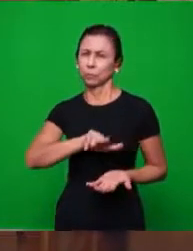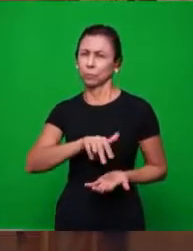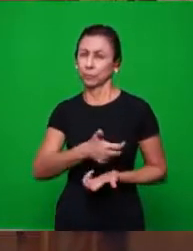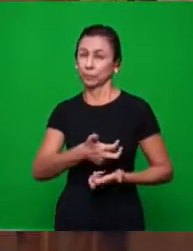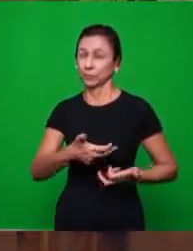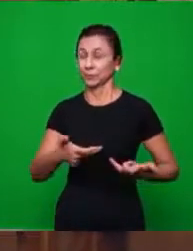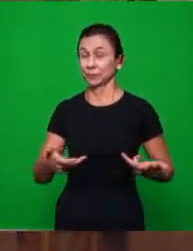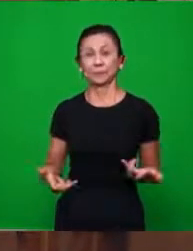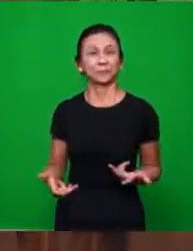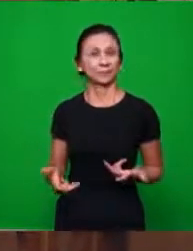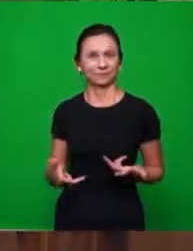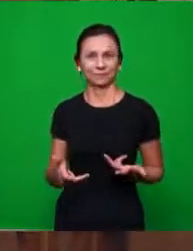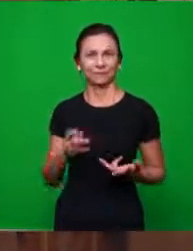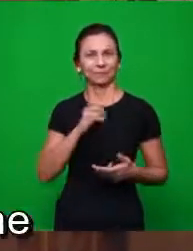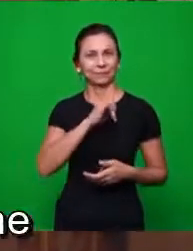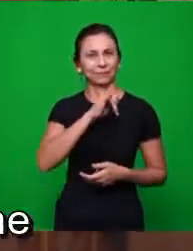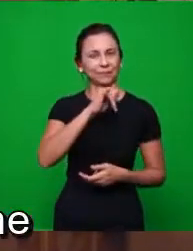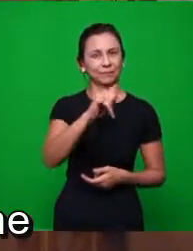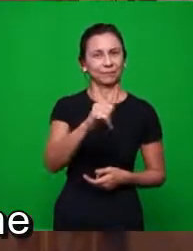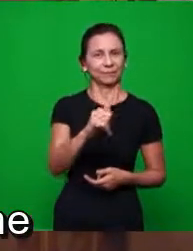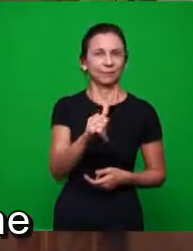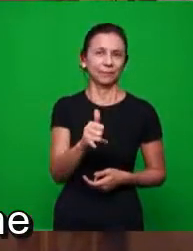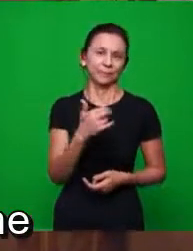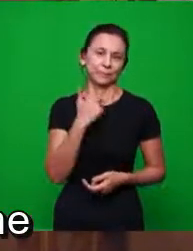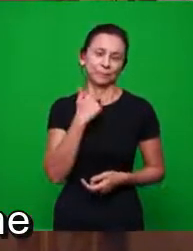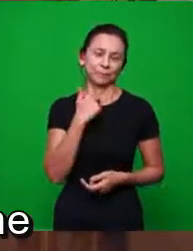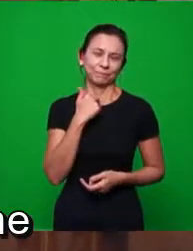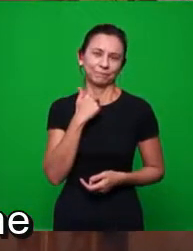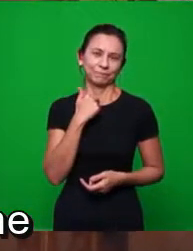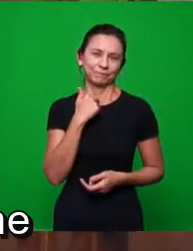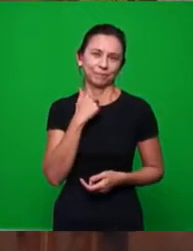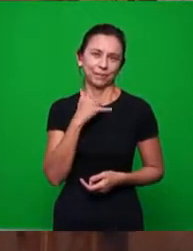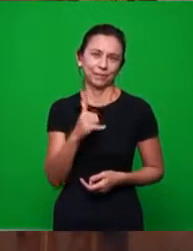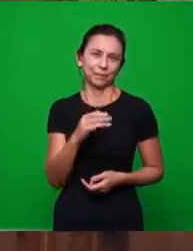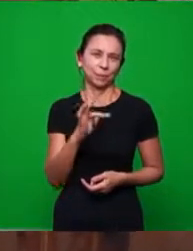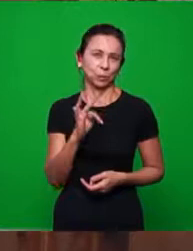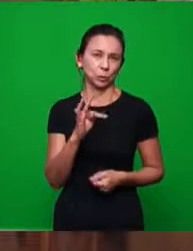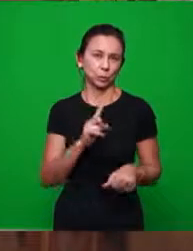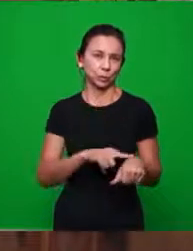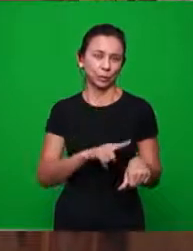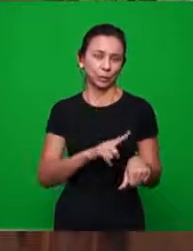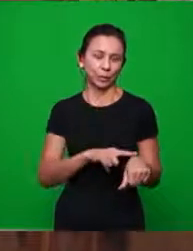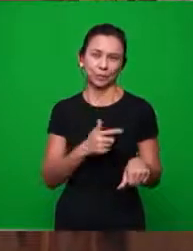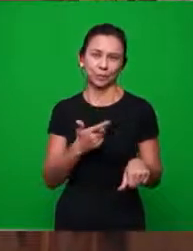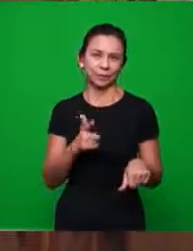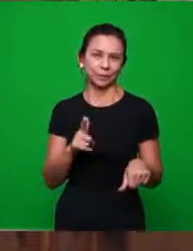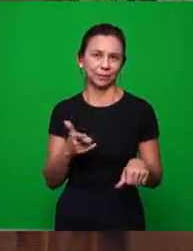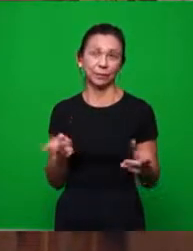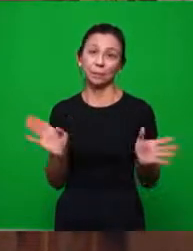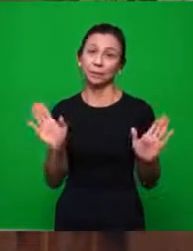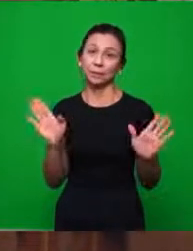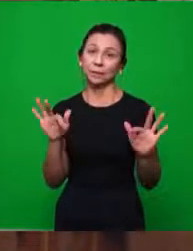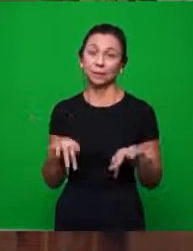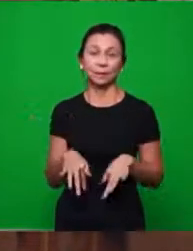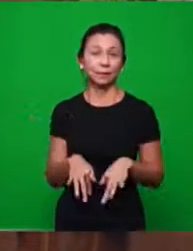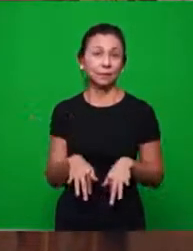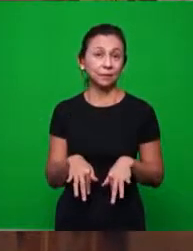dizer. Nem tudo pode ser dito ao mesmo tempo. mas nós estamos encerrando